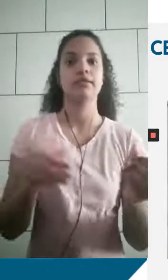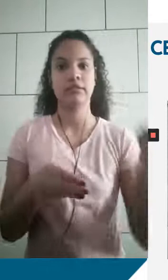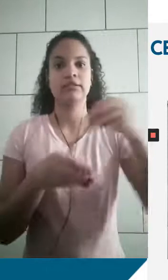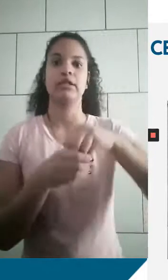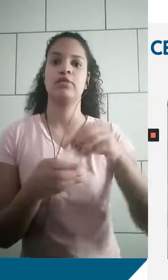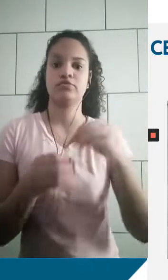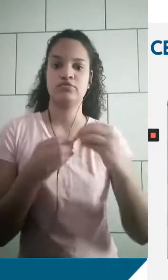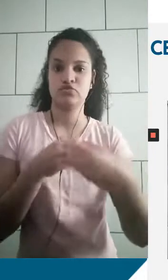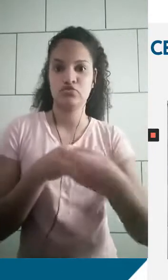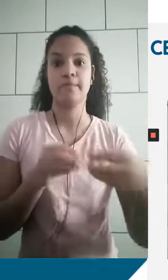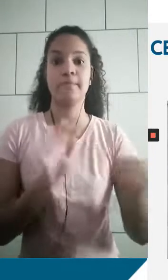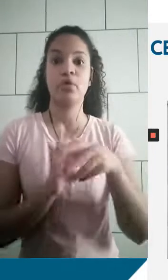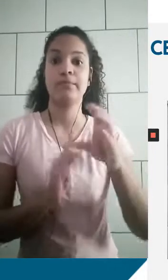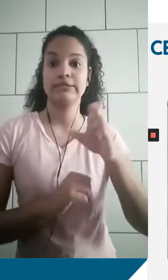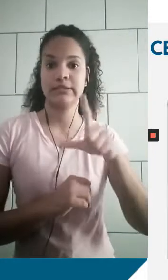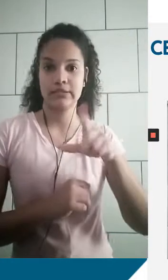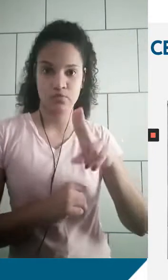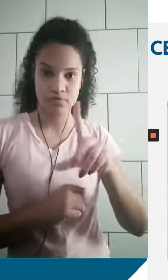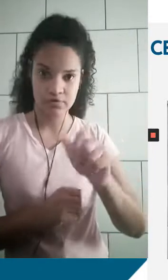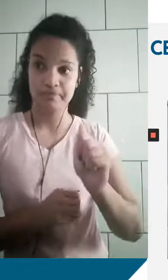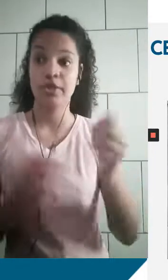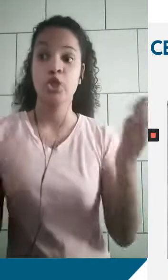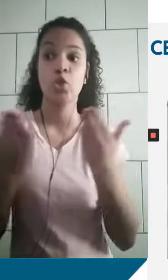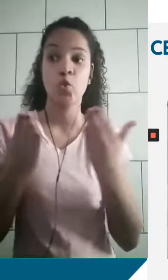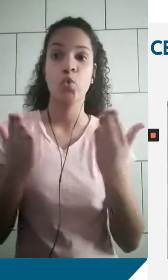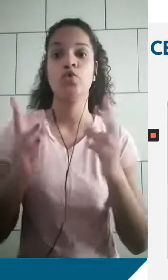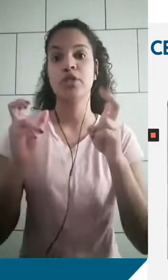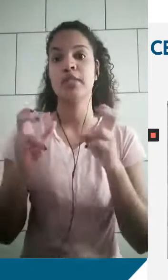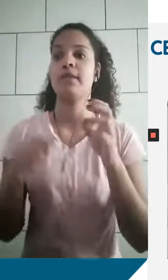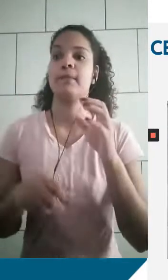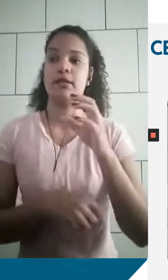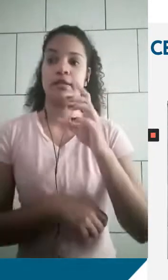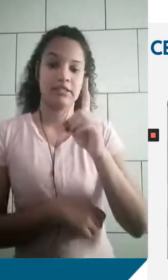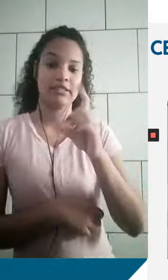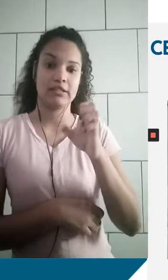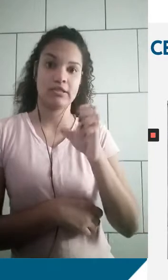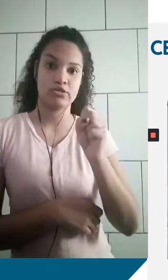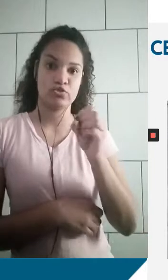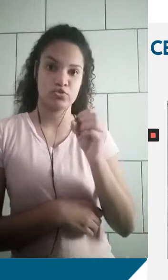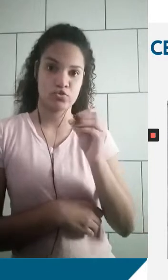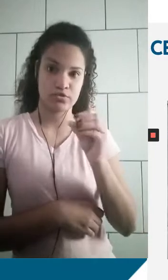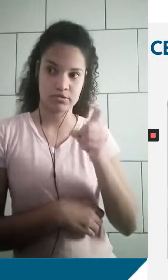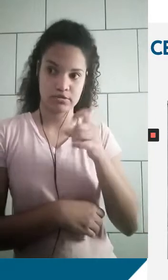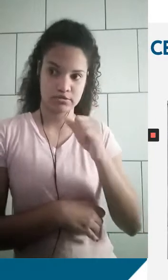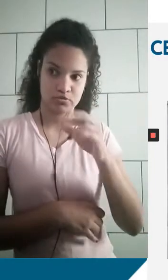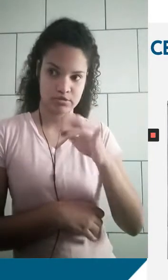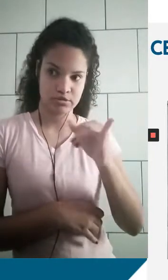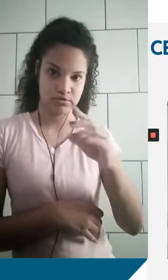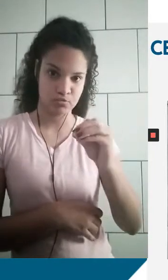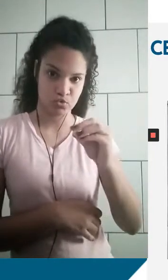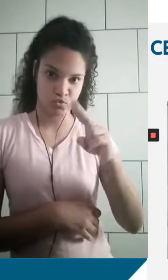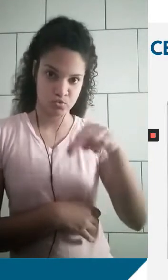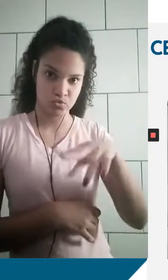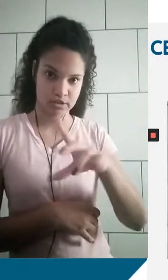constituem uma célula. E hoje a gente vai discutir o ácido desoxirribonucleico, ou DNA ou ADN.